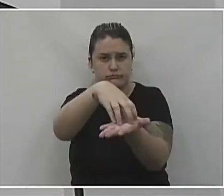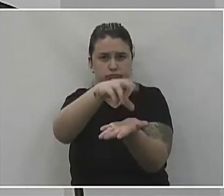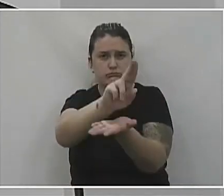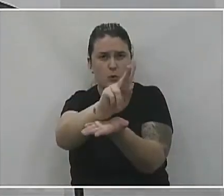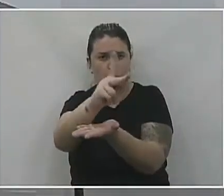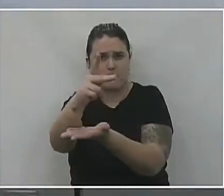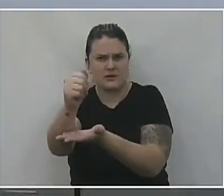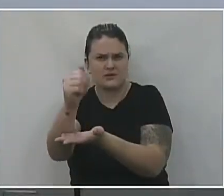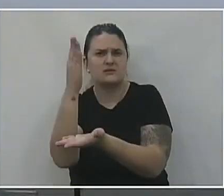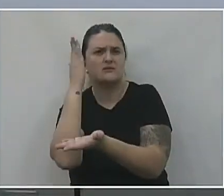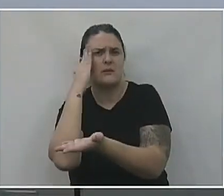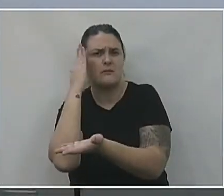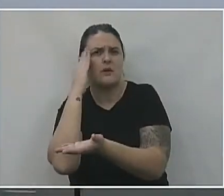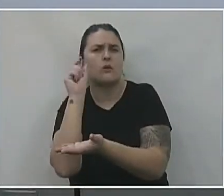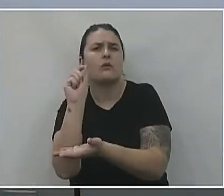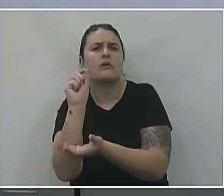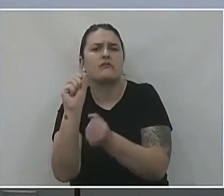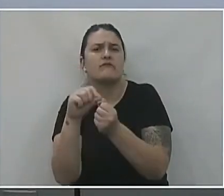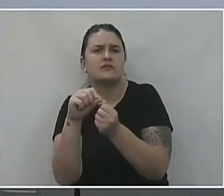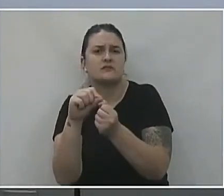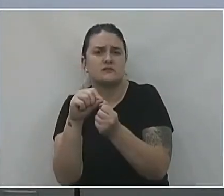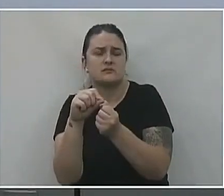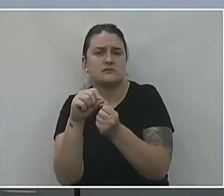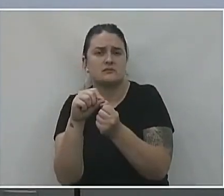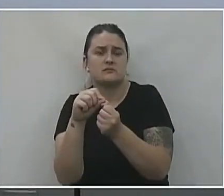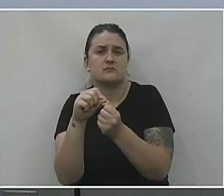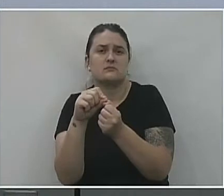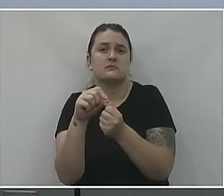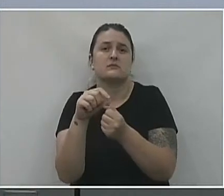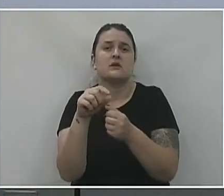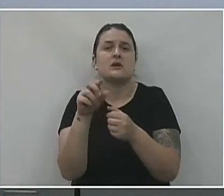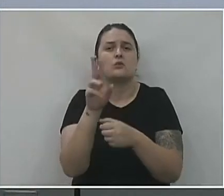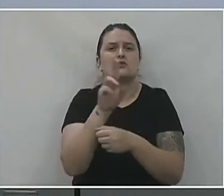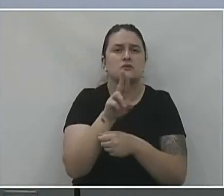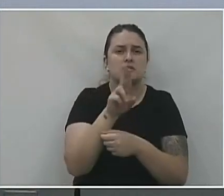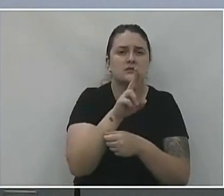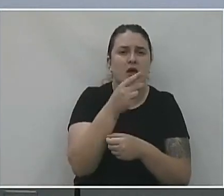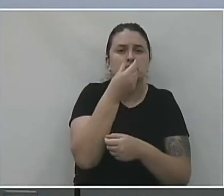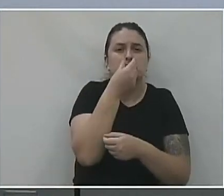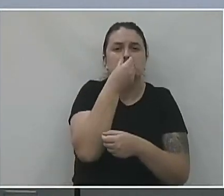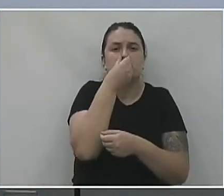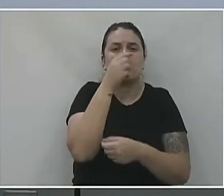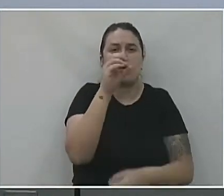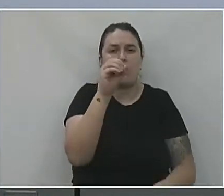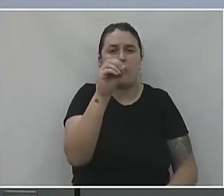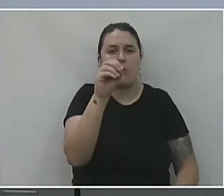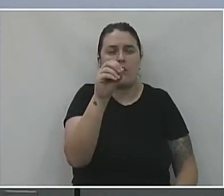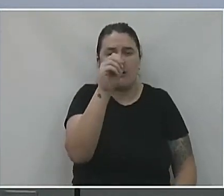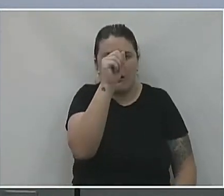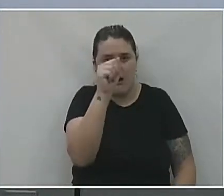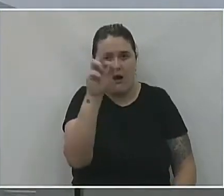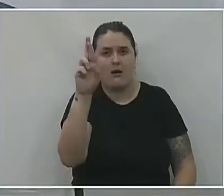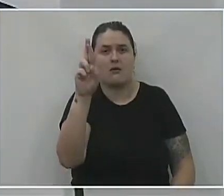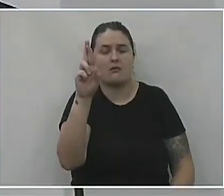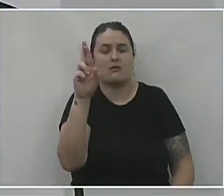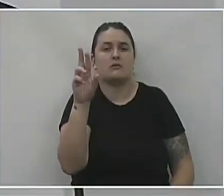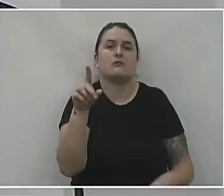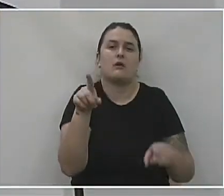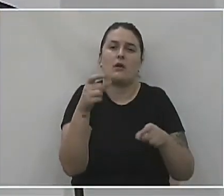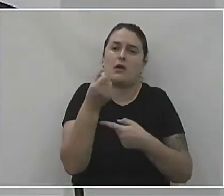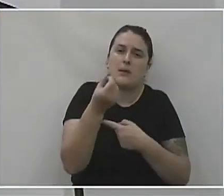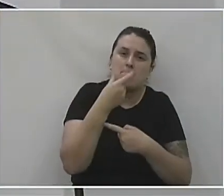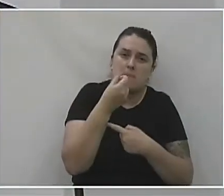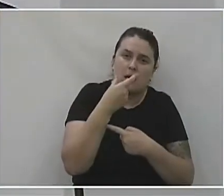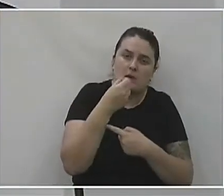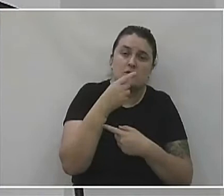saber o que fazer com esse paciente, tanto na questão de oxigênio, medicação, se havia também